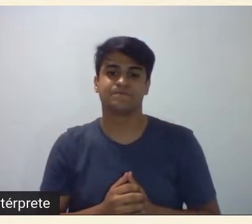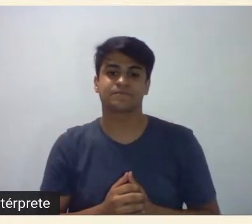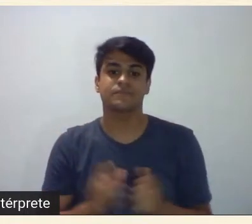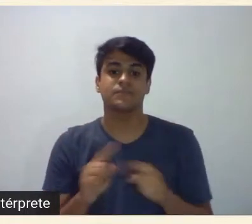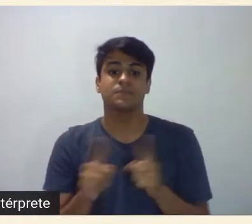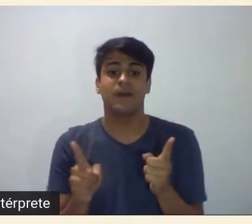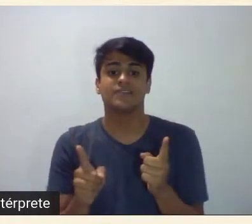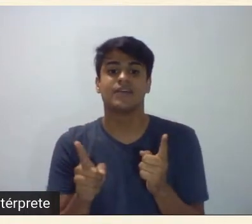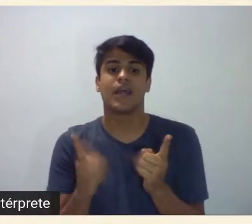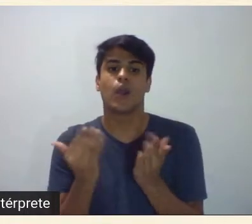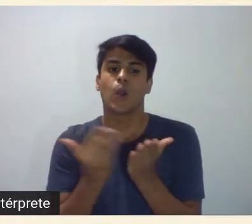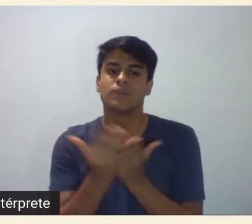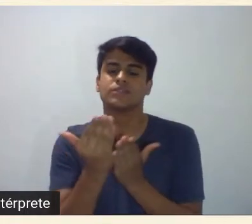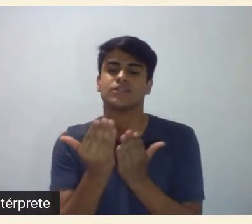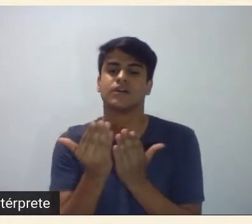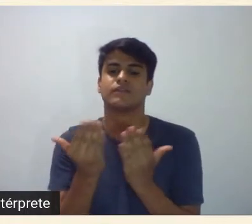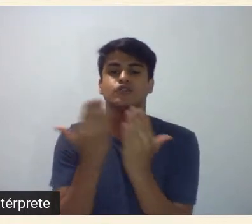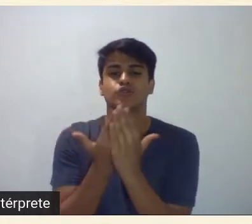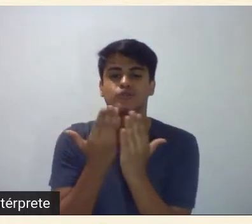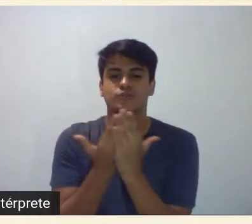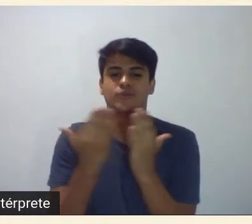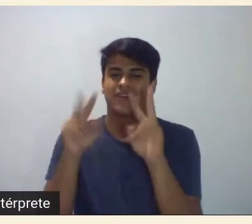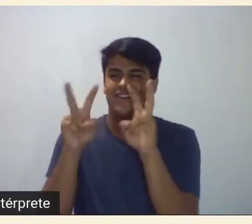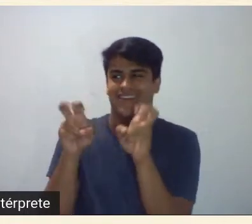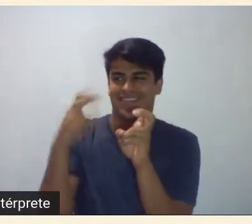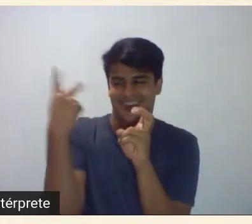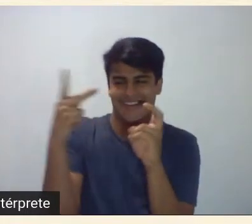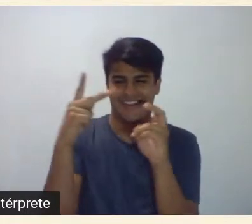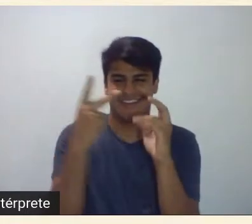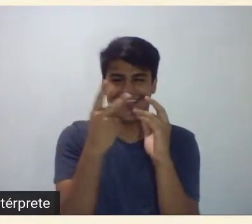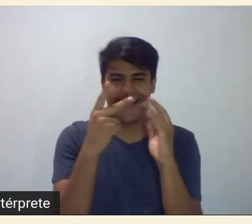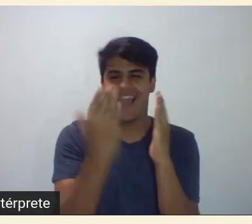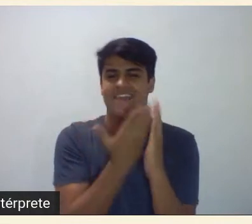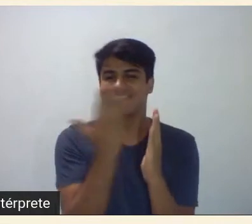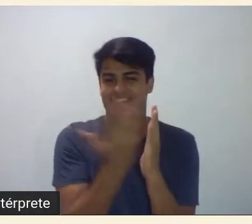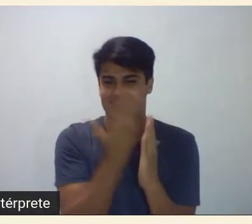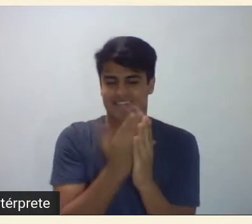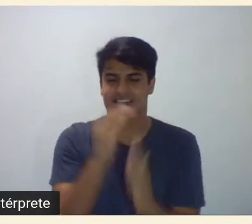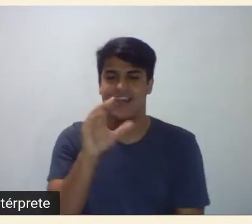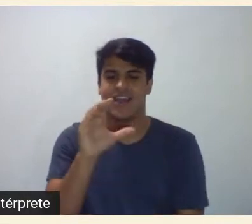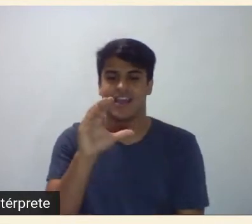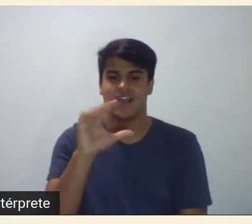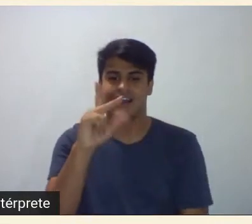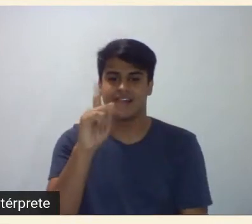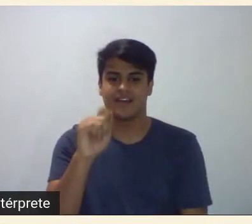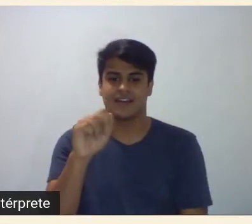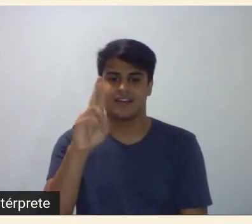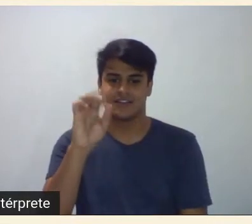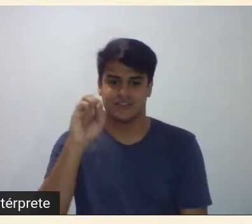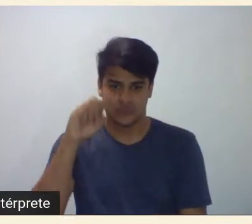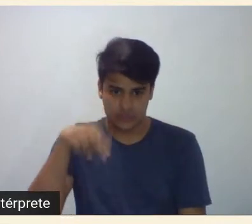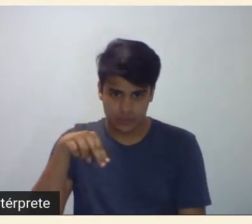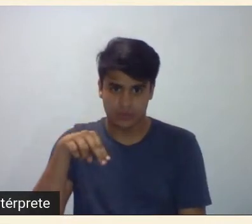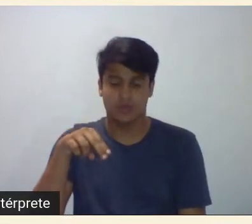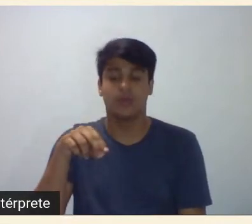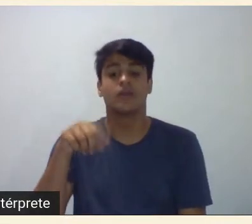fazia um texto sobre a revista Clarkson porque era foi a revista